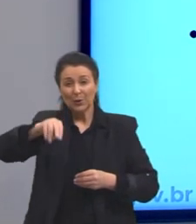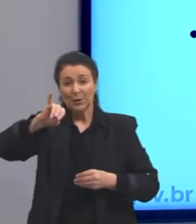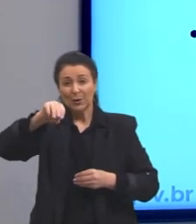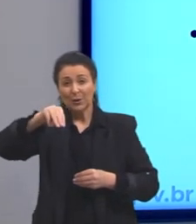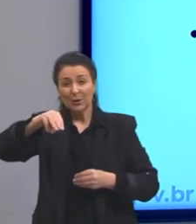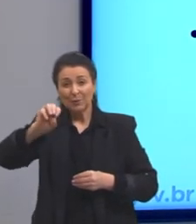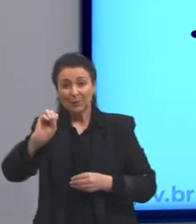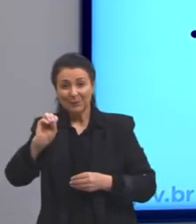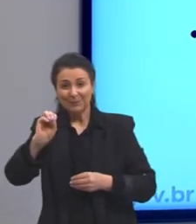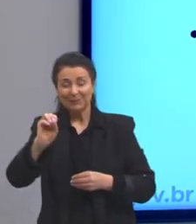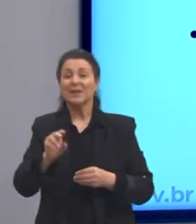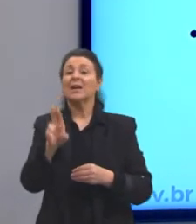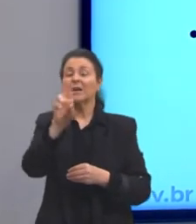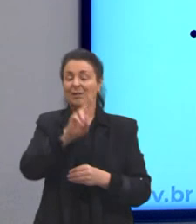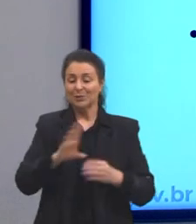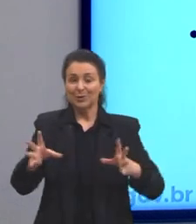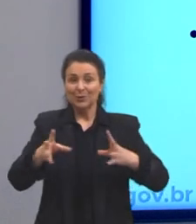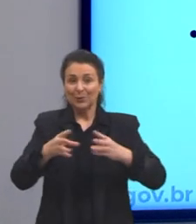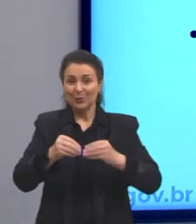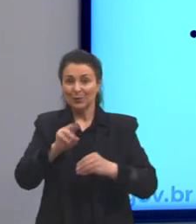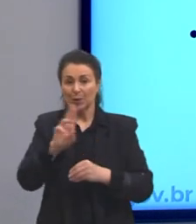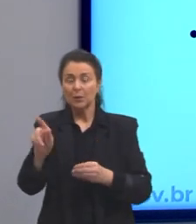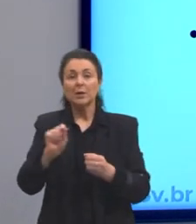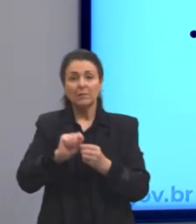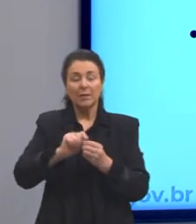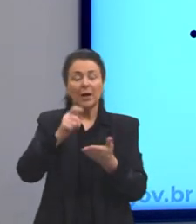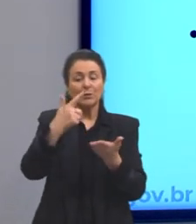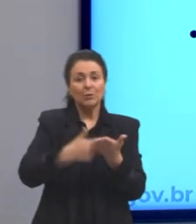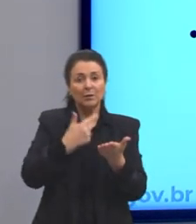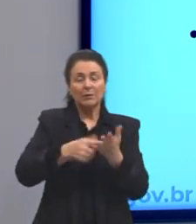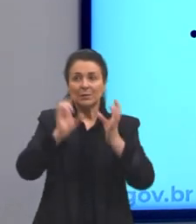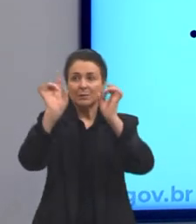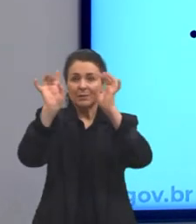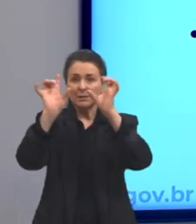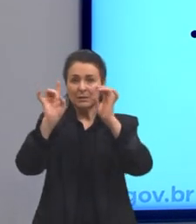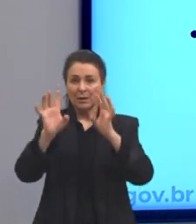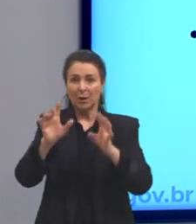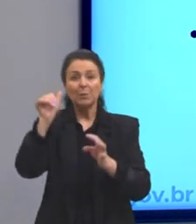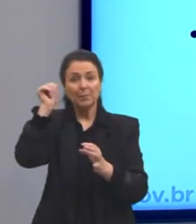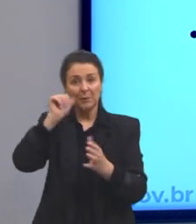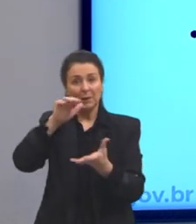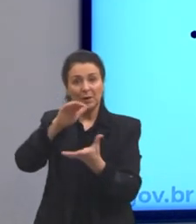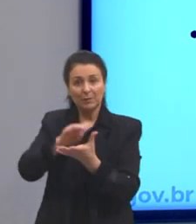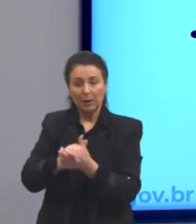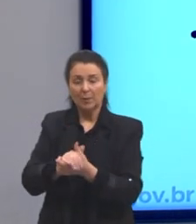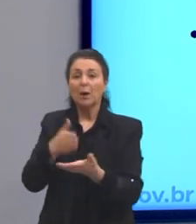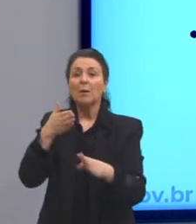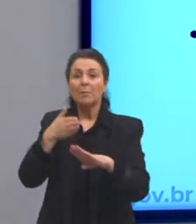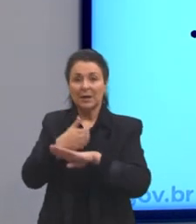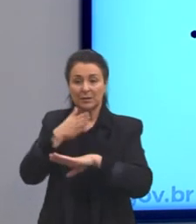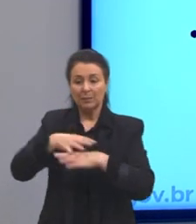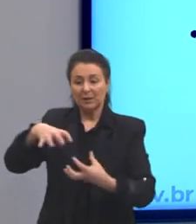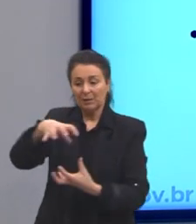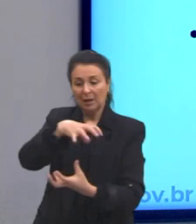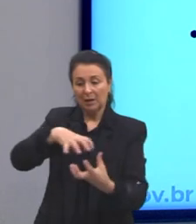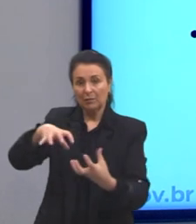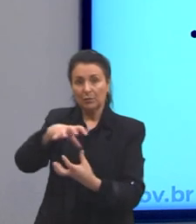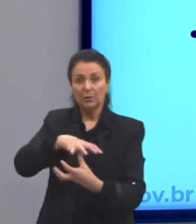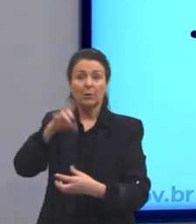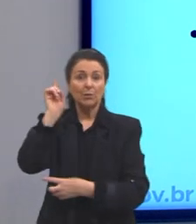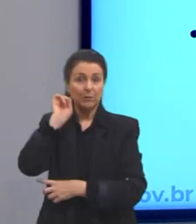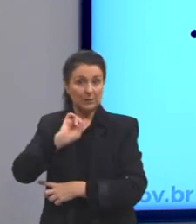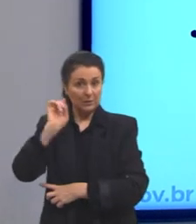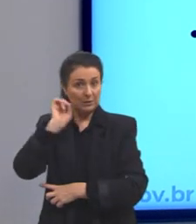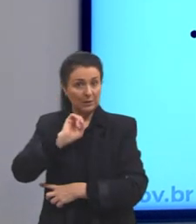livro todo especialmente dedicado para ela. Ele participa ativamente da Inconfidência Mineira. Então, por